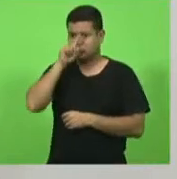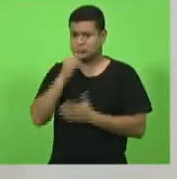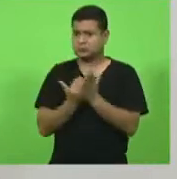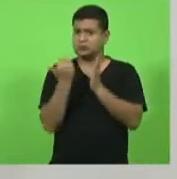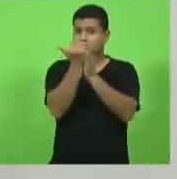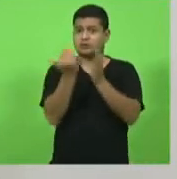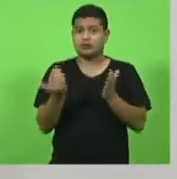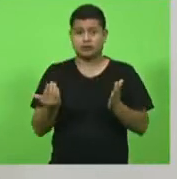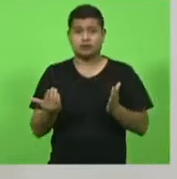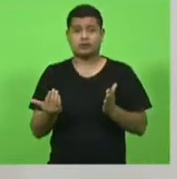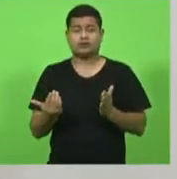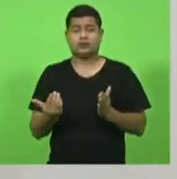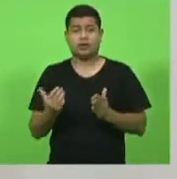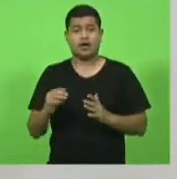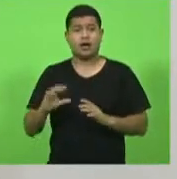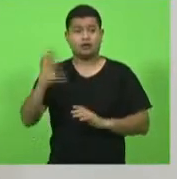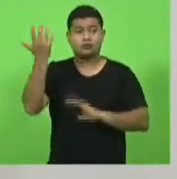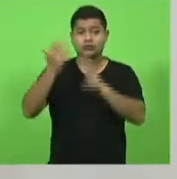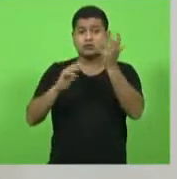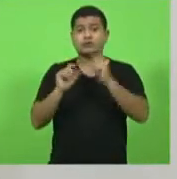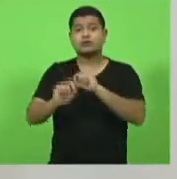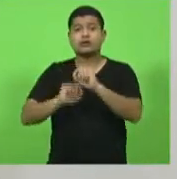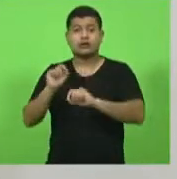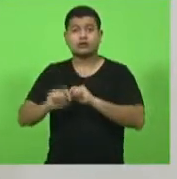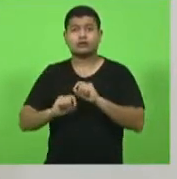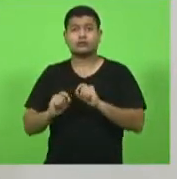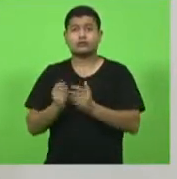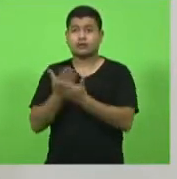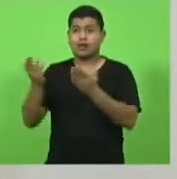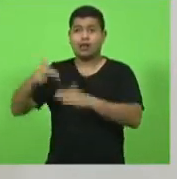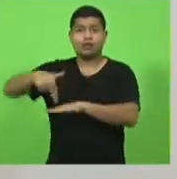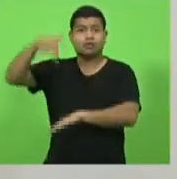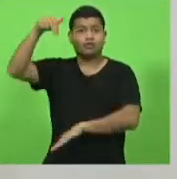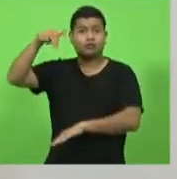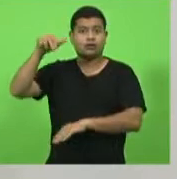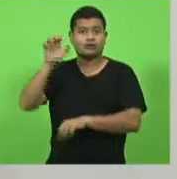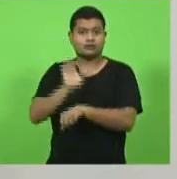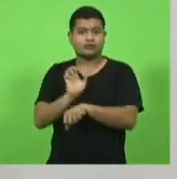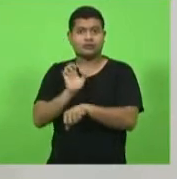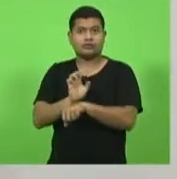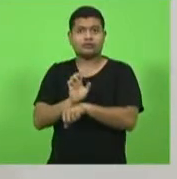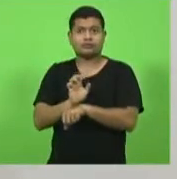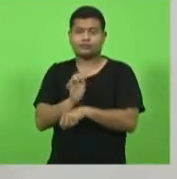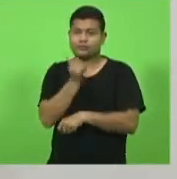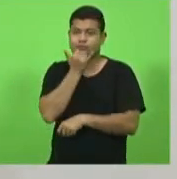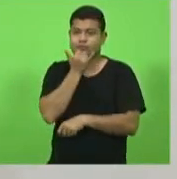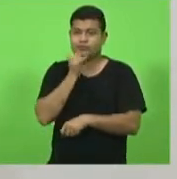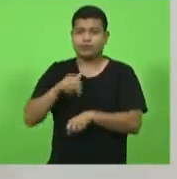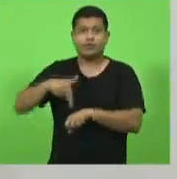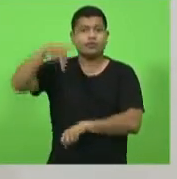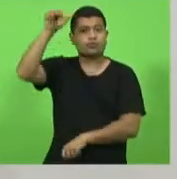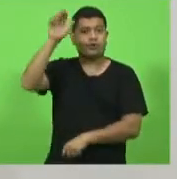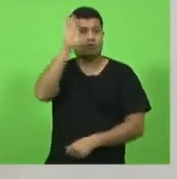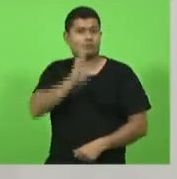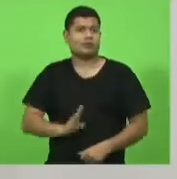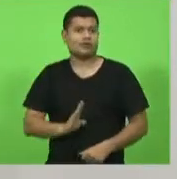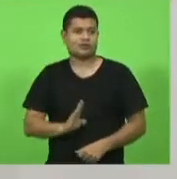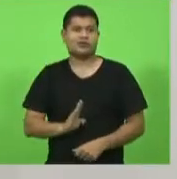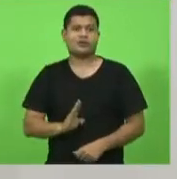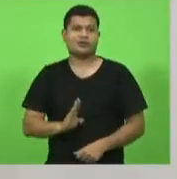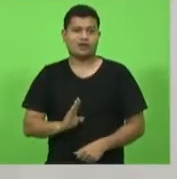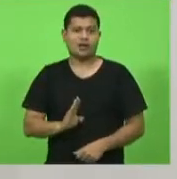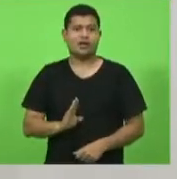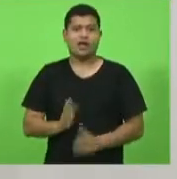e está acontecendo o que está acontecendo no norte do estado perdão no norte do país e aumentando as